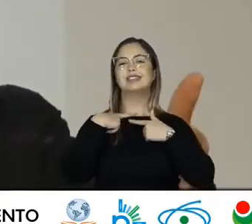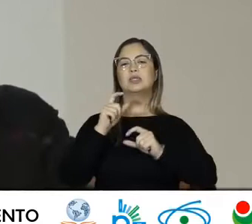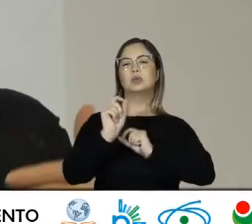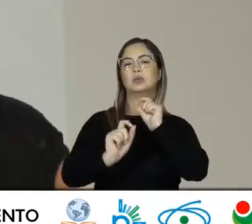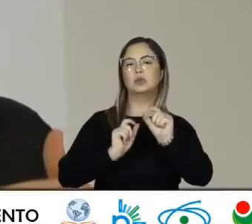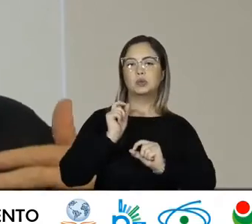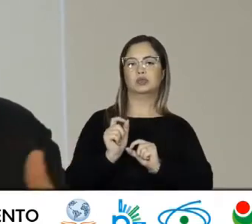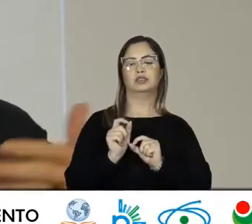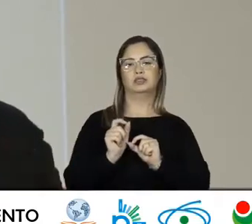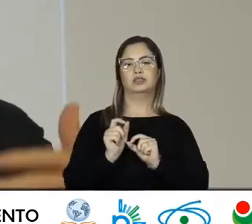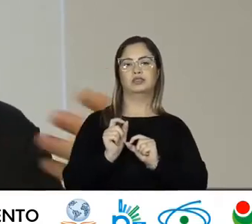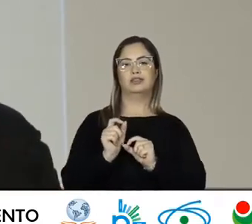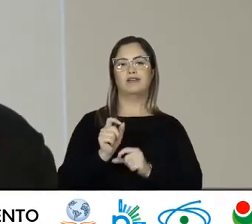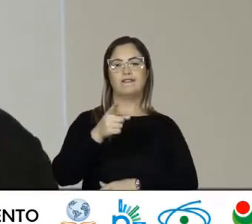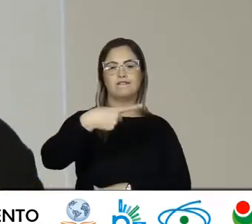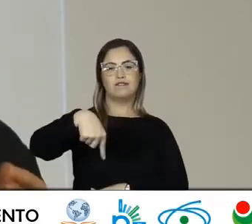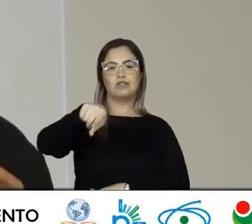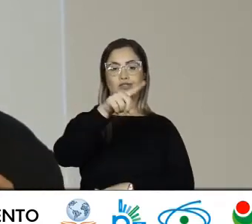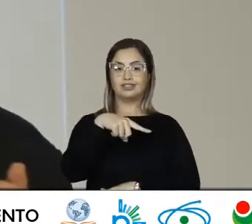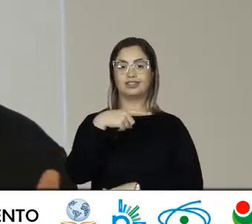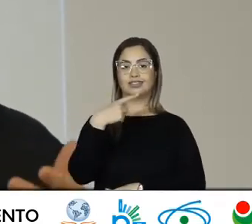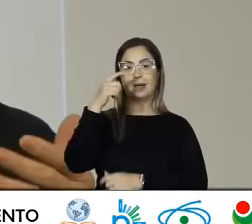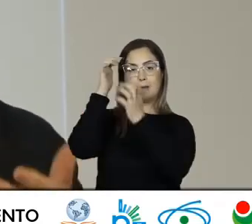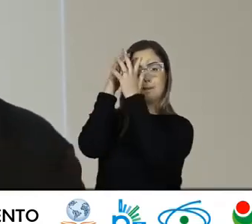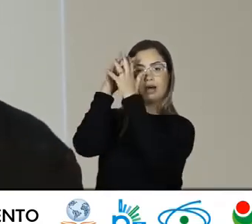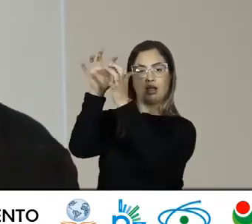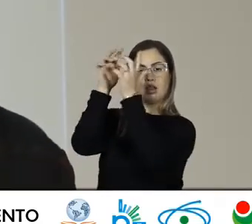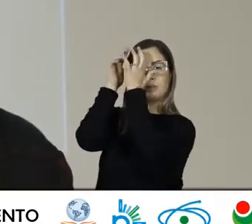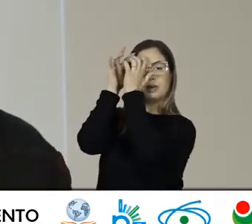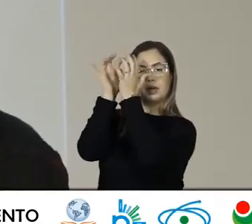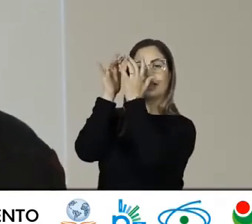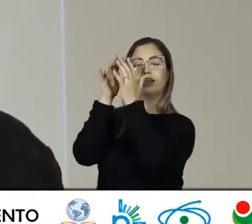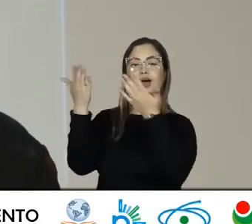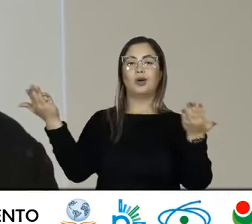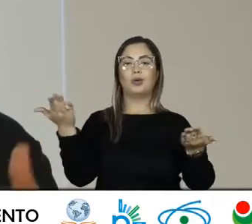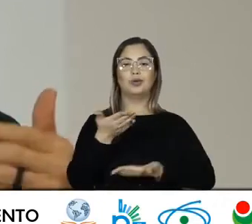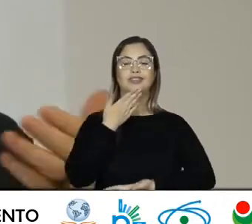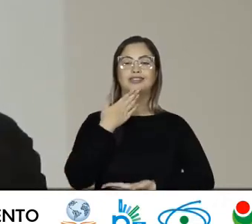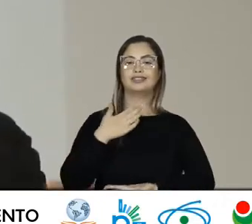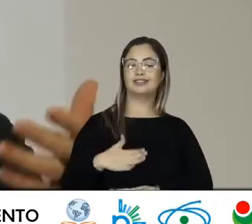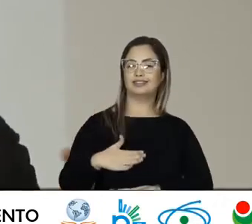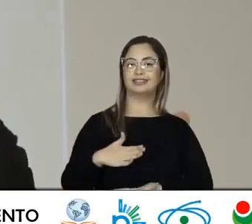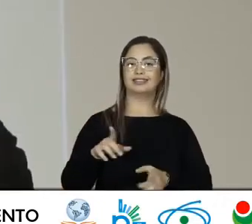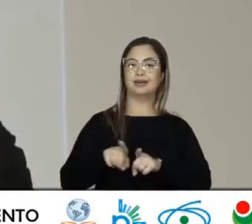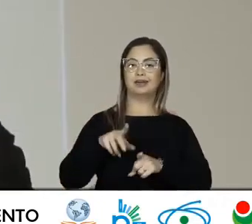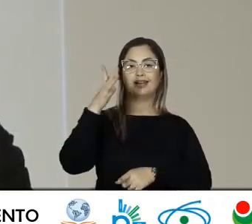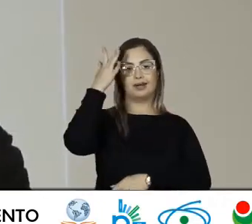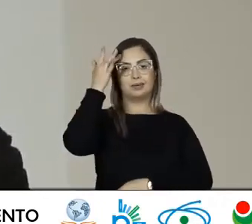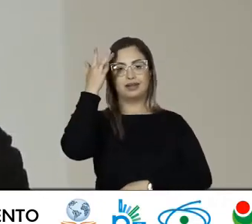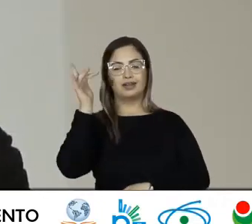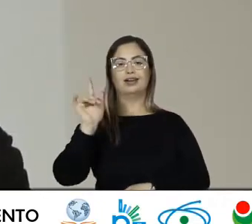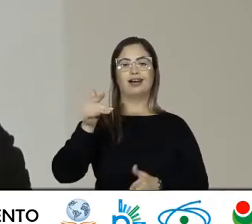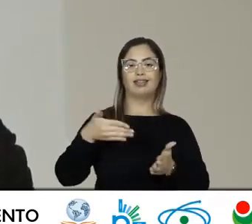pudesse Também Compor as reflexões Que nós vamos Continuar Nesta tarde E que vamos Continuar Amanhã E até